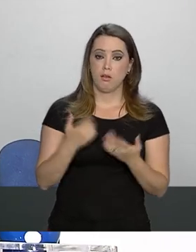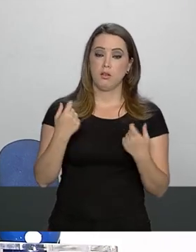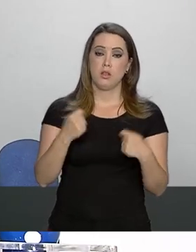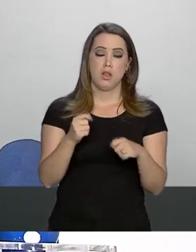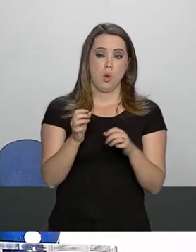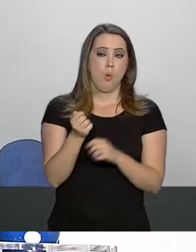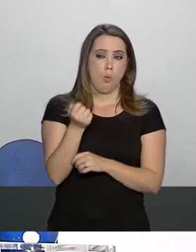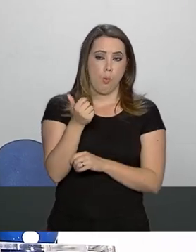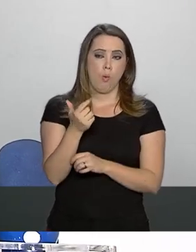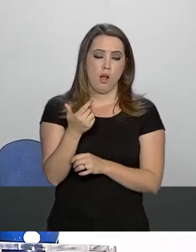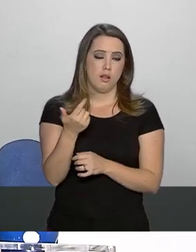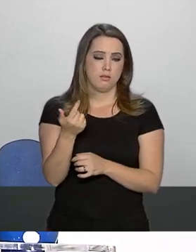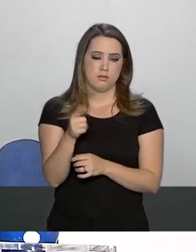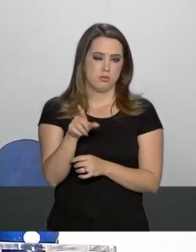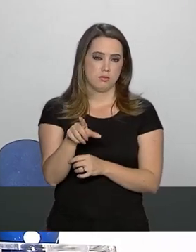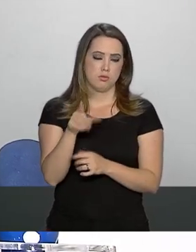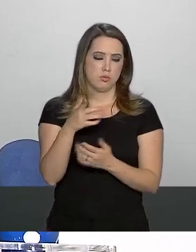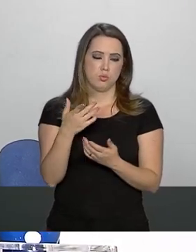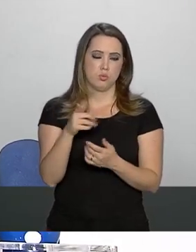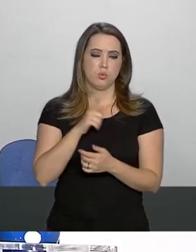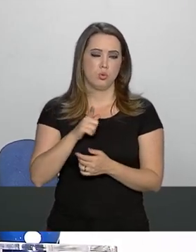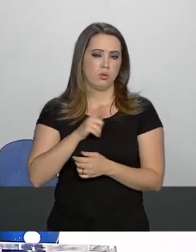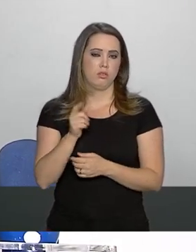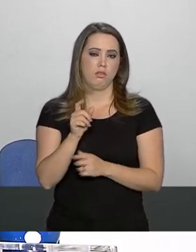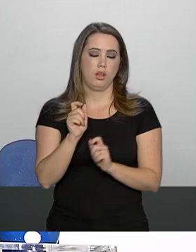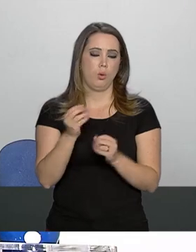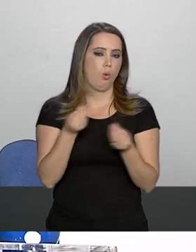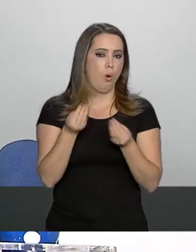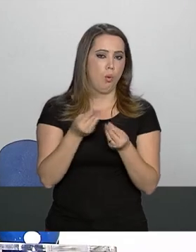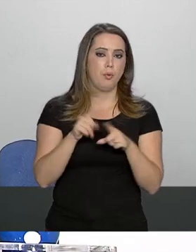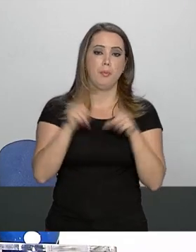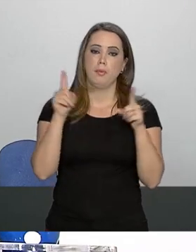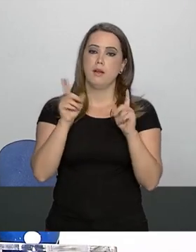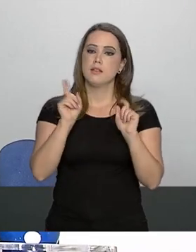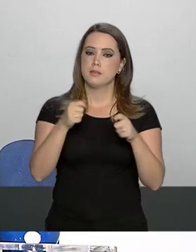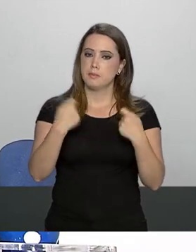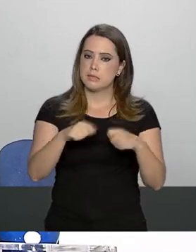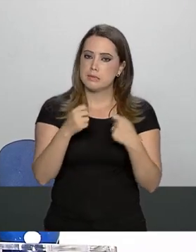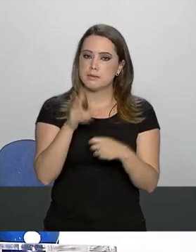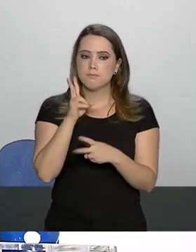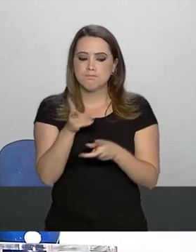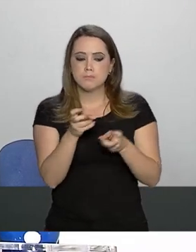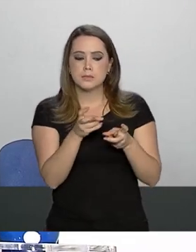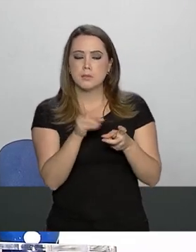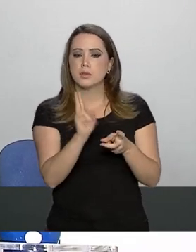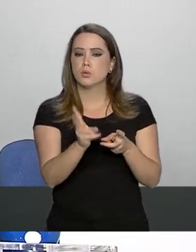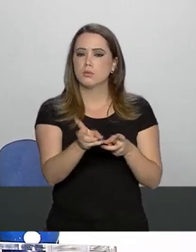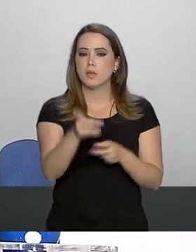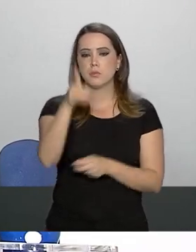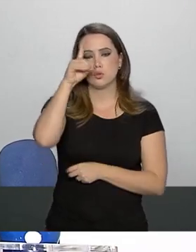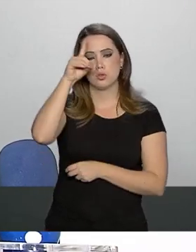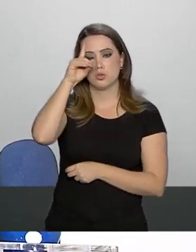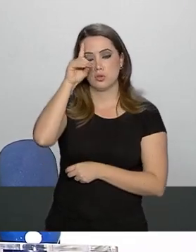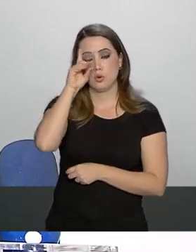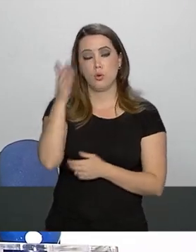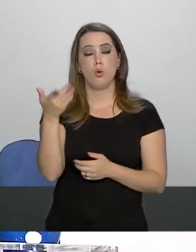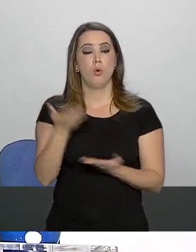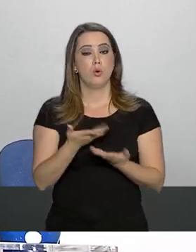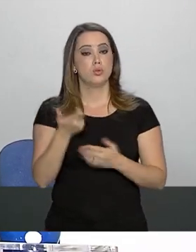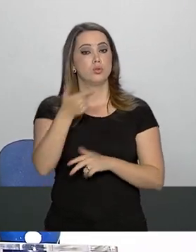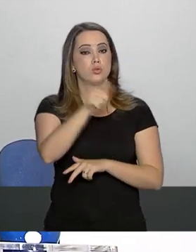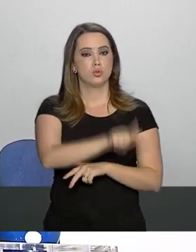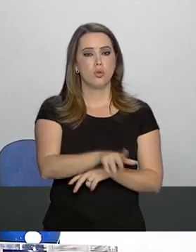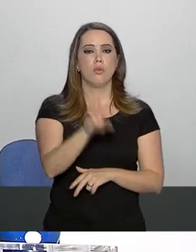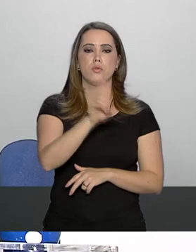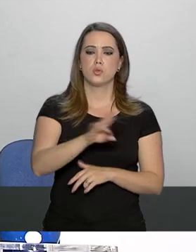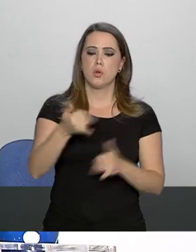necessário que esse acompanhamento seja feito diariamente. Hoje ele realizou o exame novamente de imagem, os exames normais